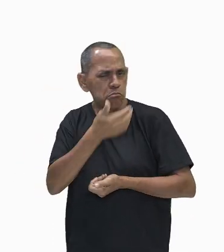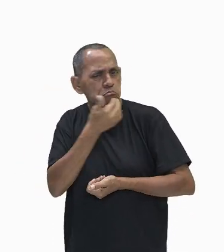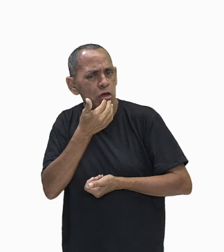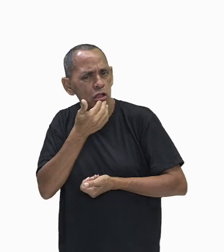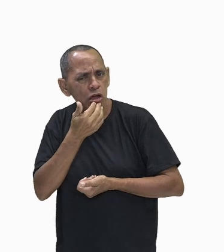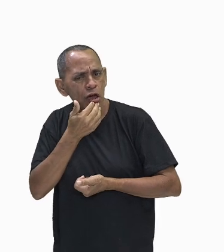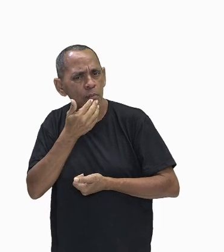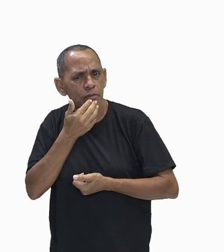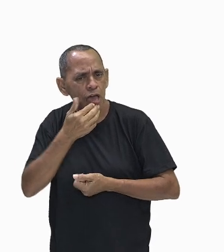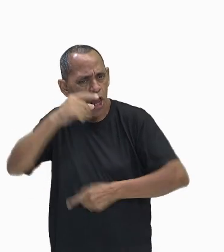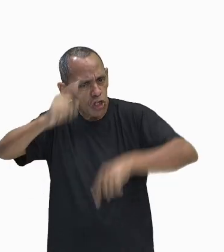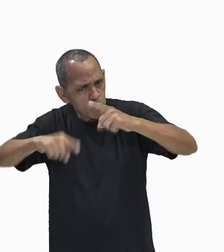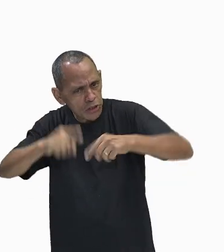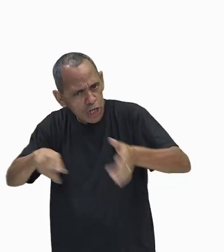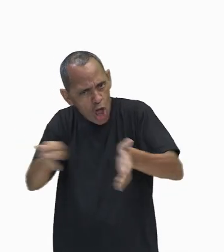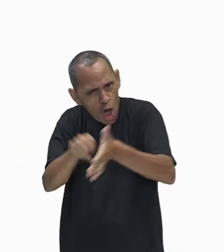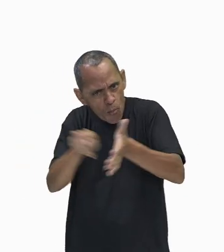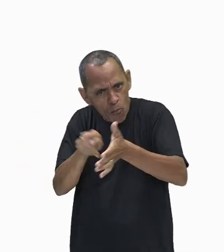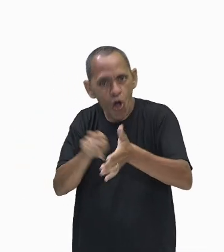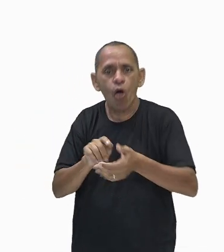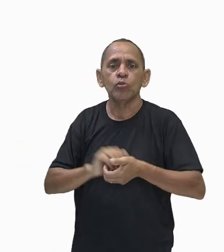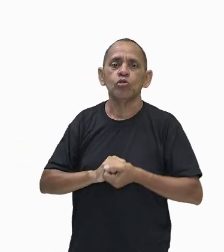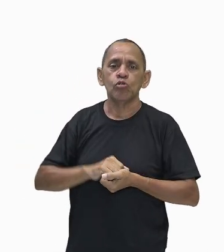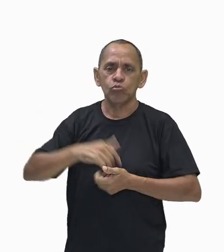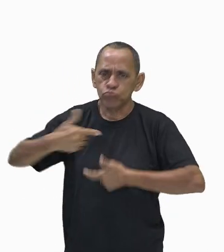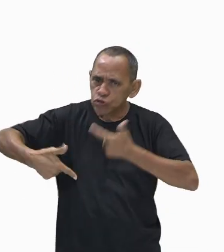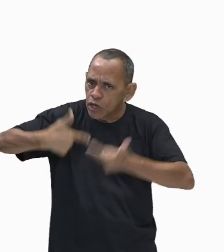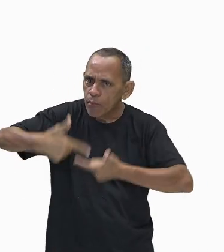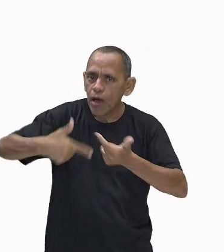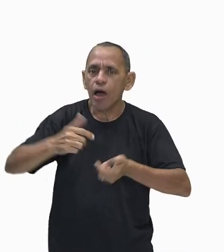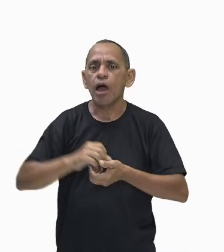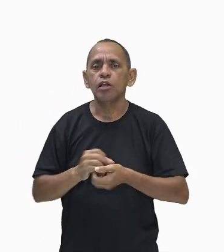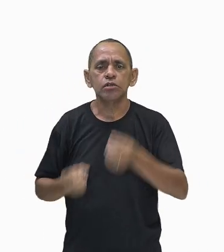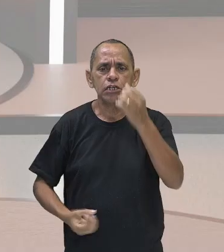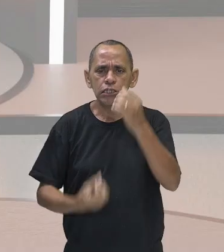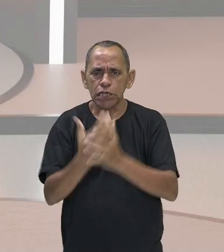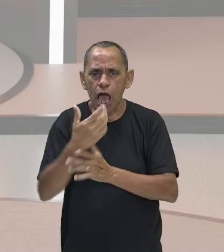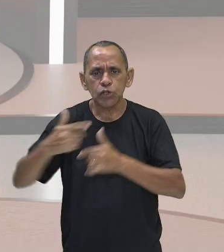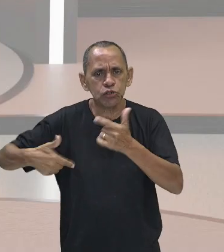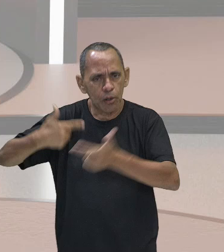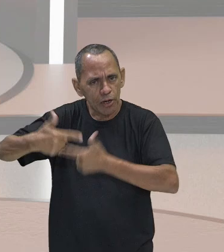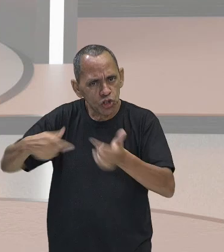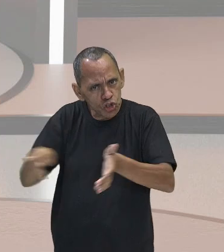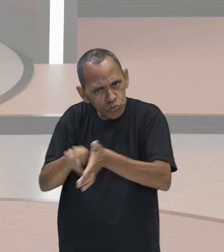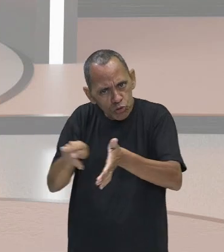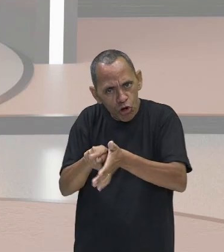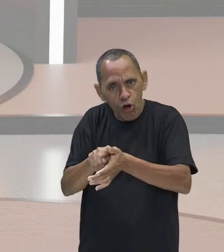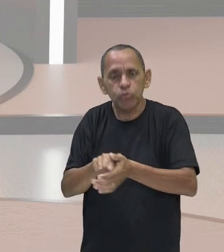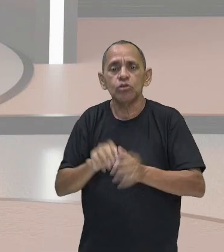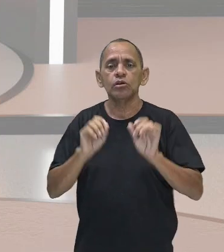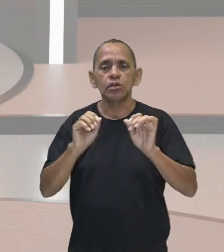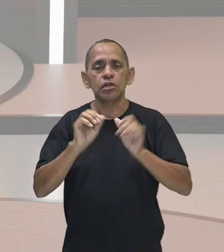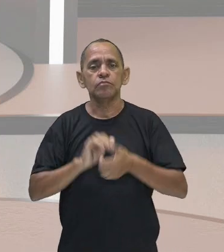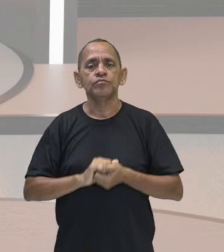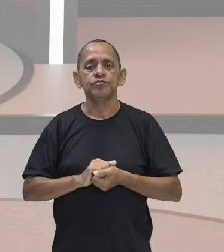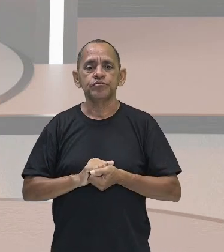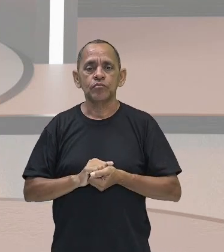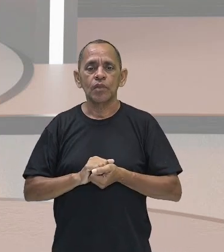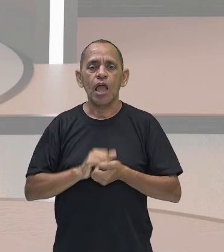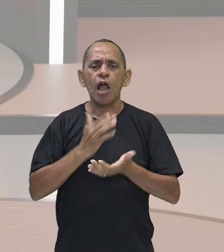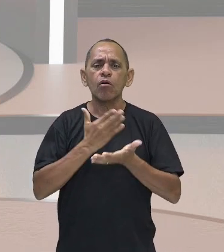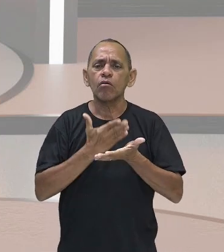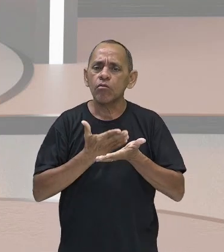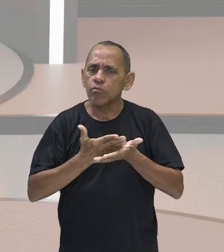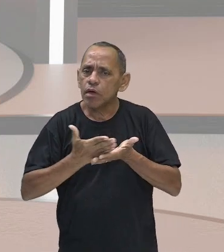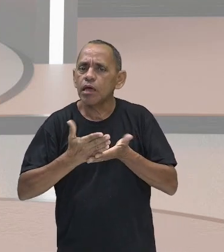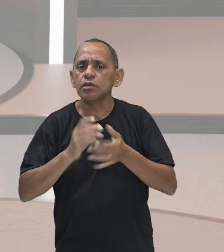ferramentas criadas pelos próprios trabalhadores, tá, gente? Então, vamos começar a conhecer, basicamente, quais foram